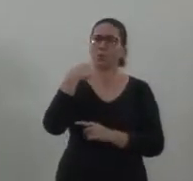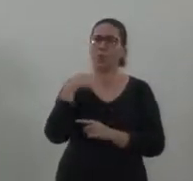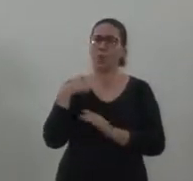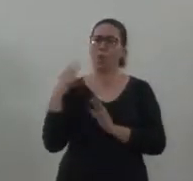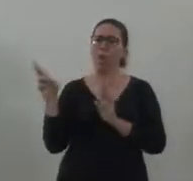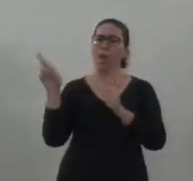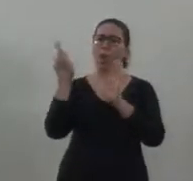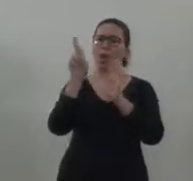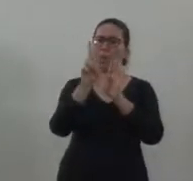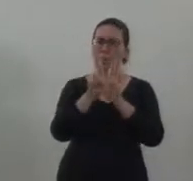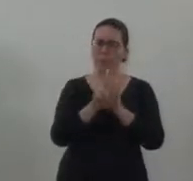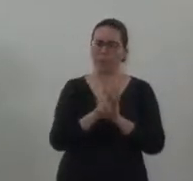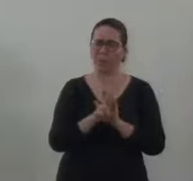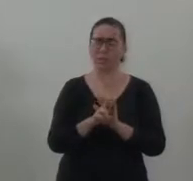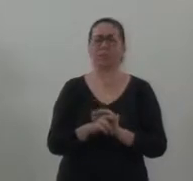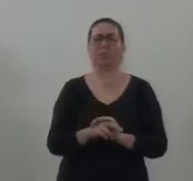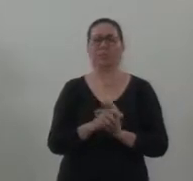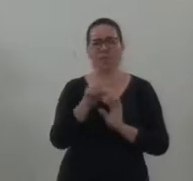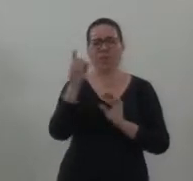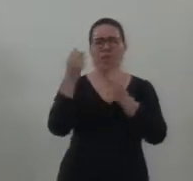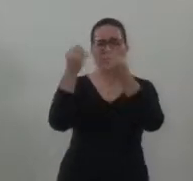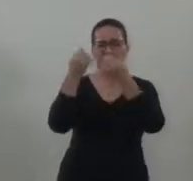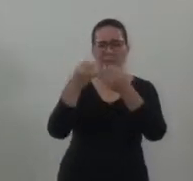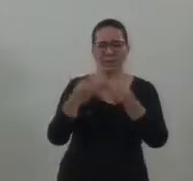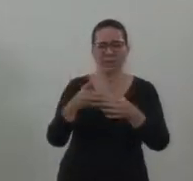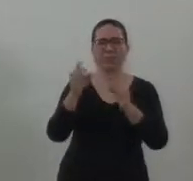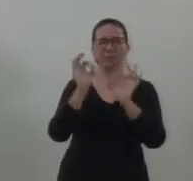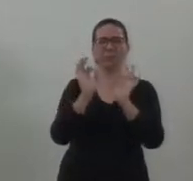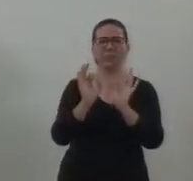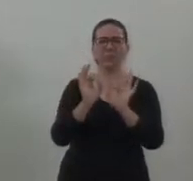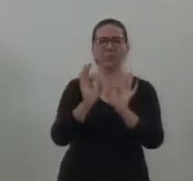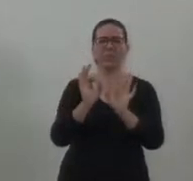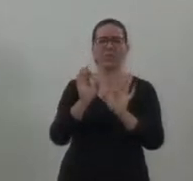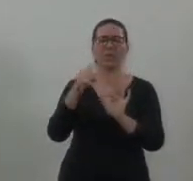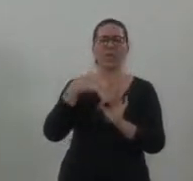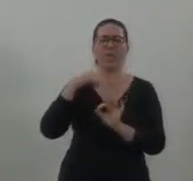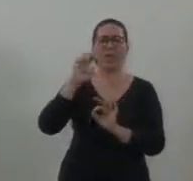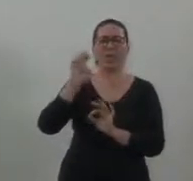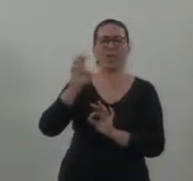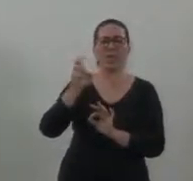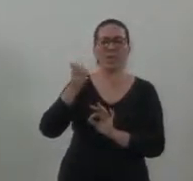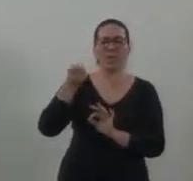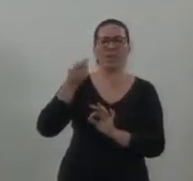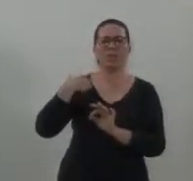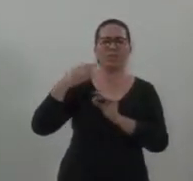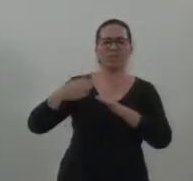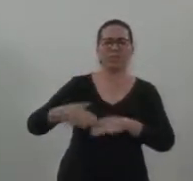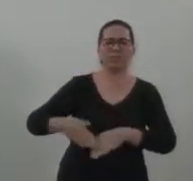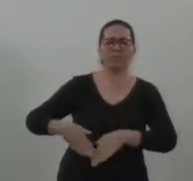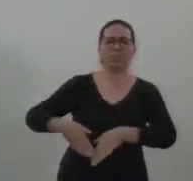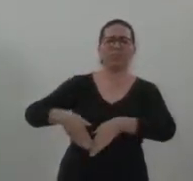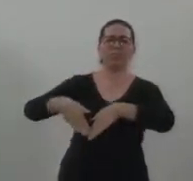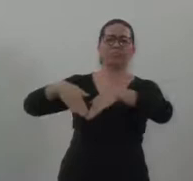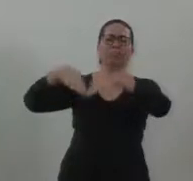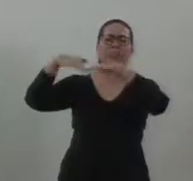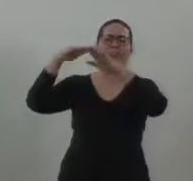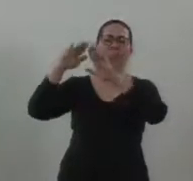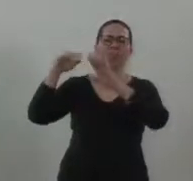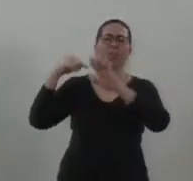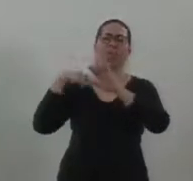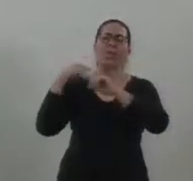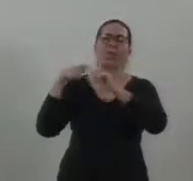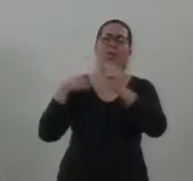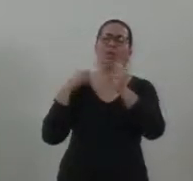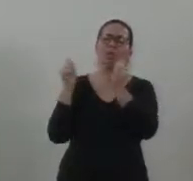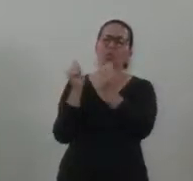João Henrique, de fato, a gente passou muito tempo junto, trabalhando aqui na paróquia